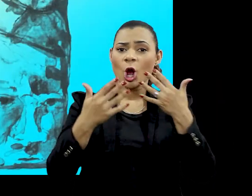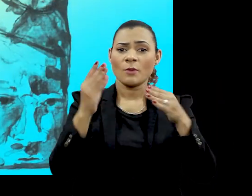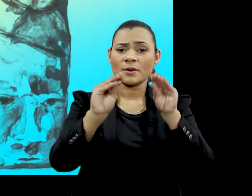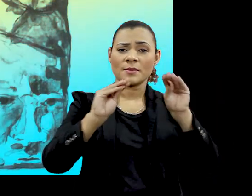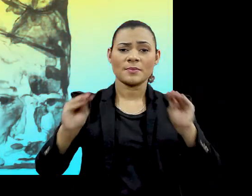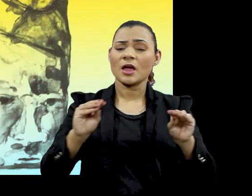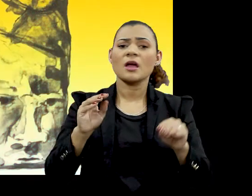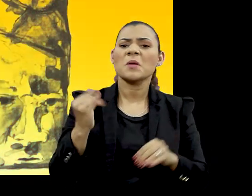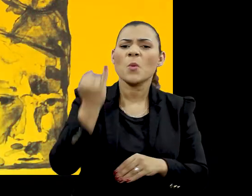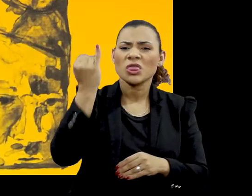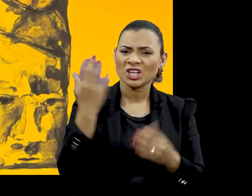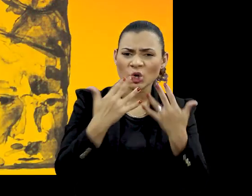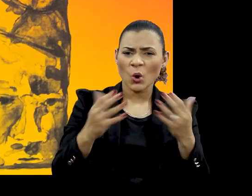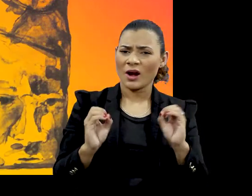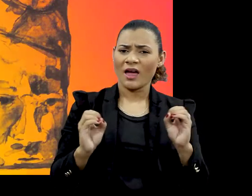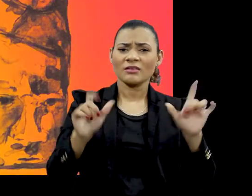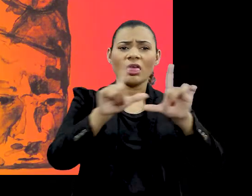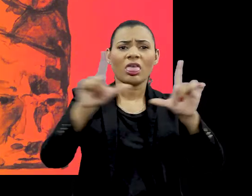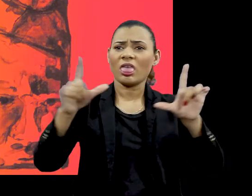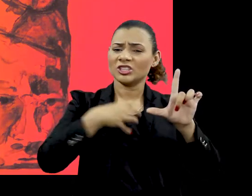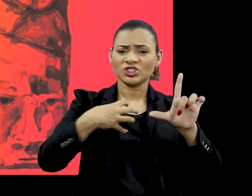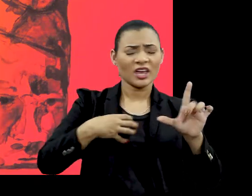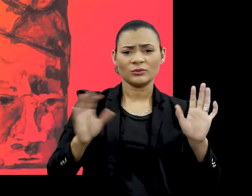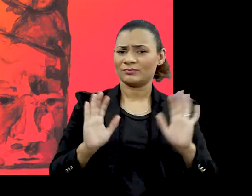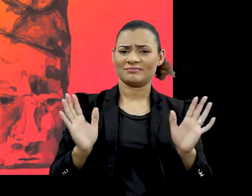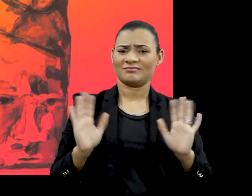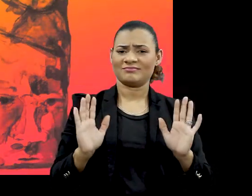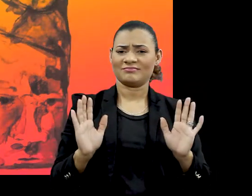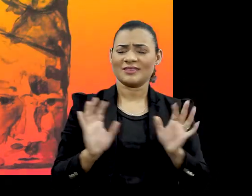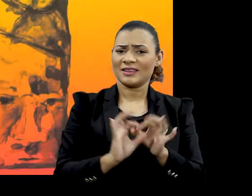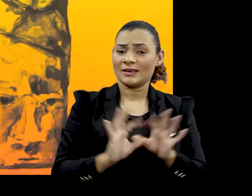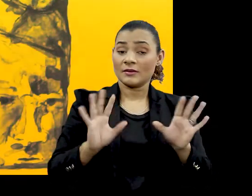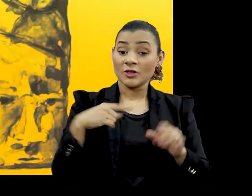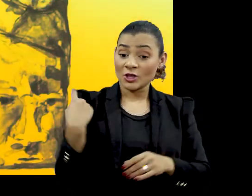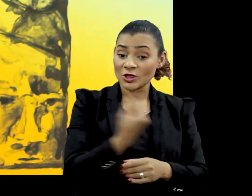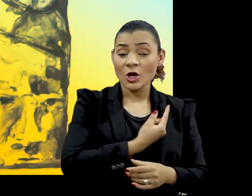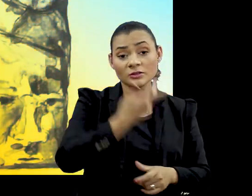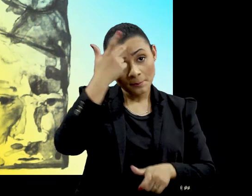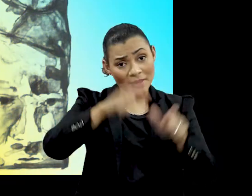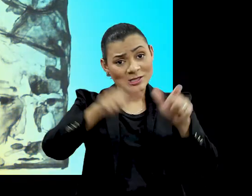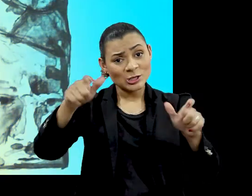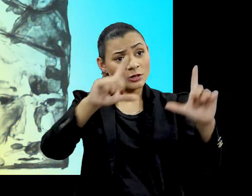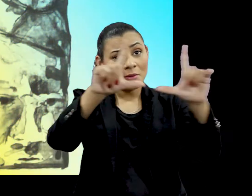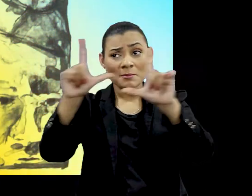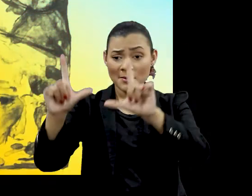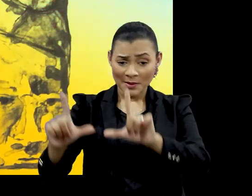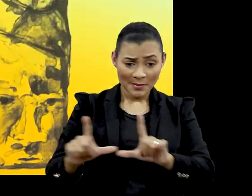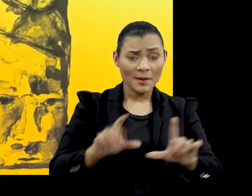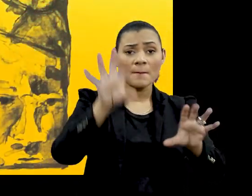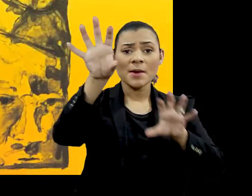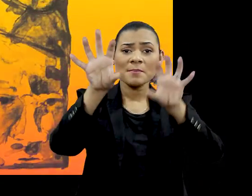Porque não importa qual cor Qual tamanho Qual forma Qual jeito Somos todos pessoas